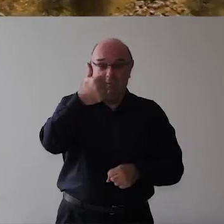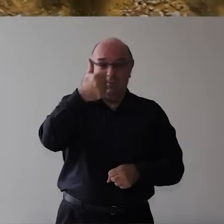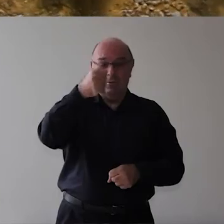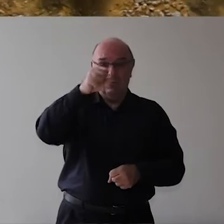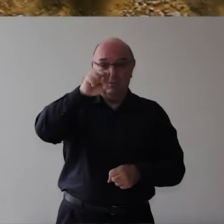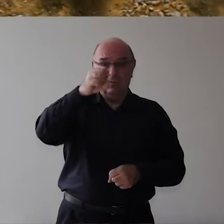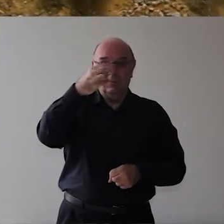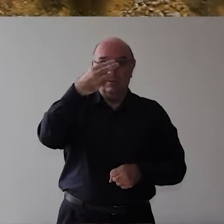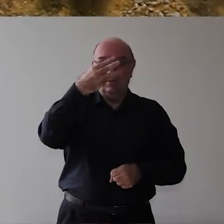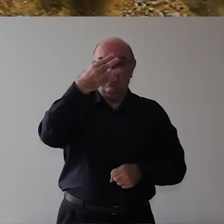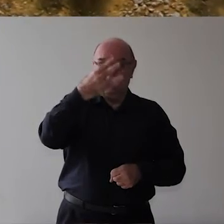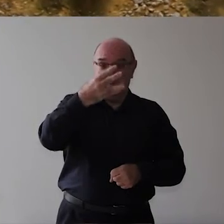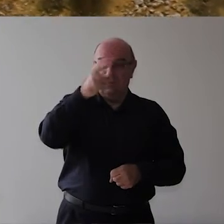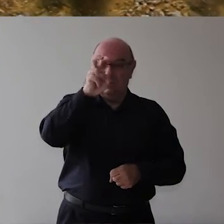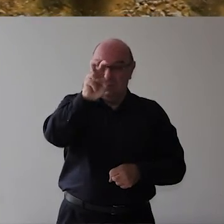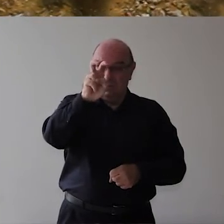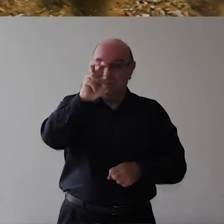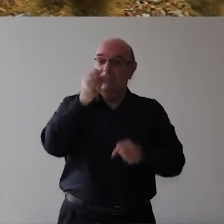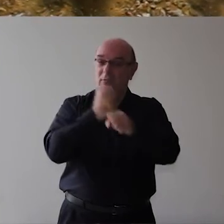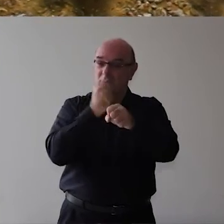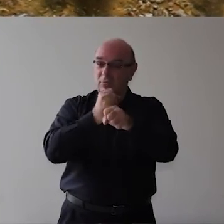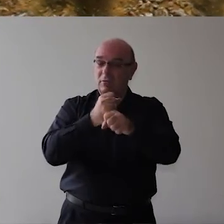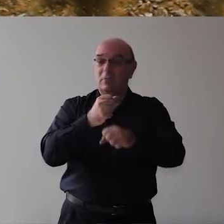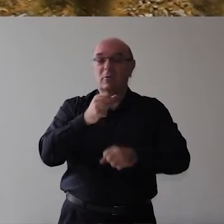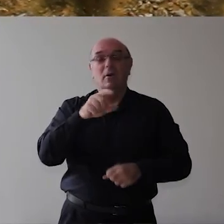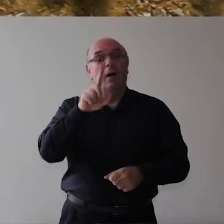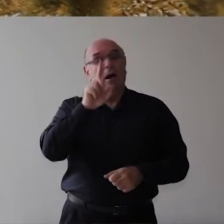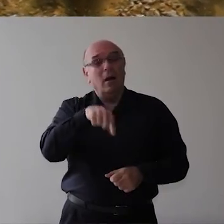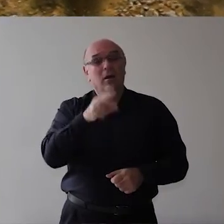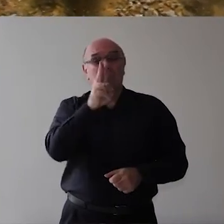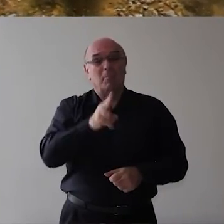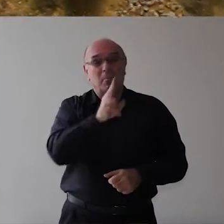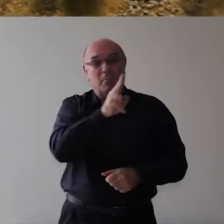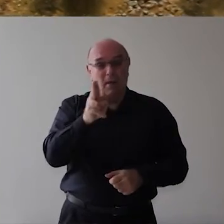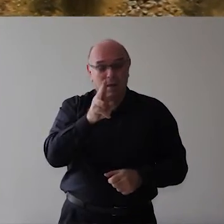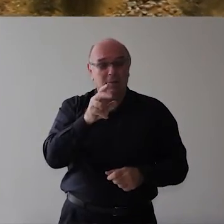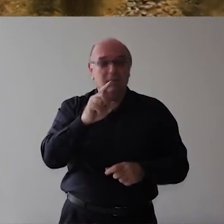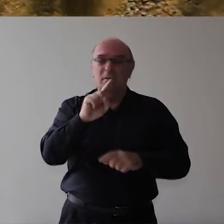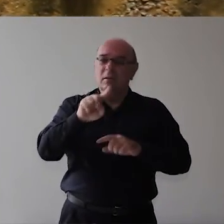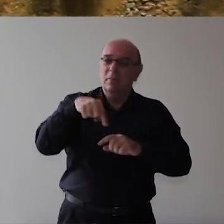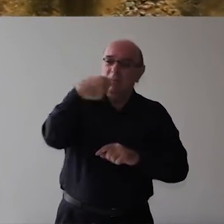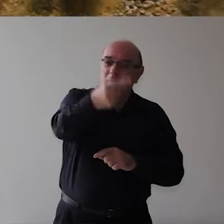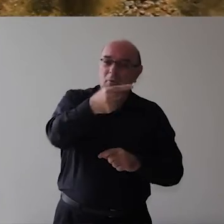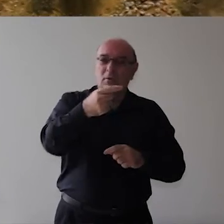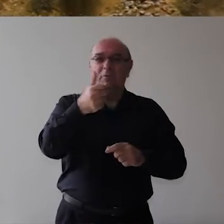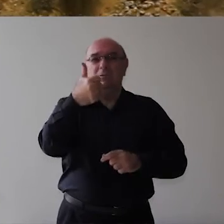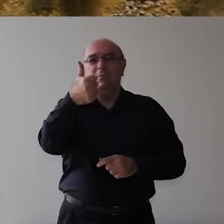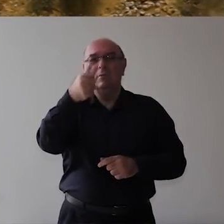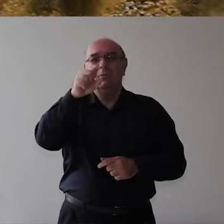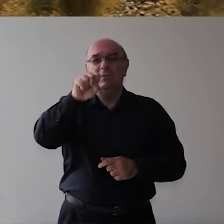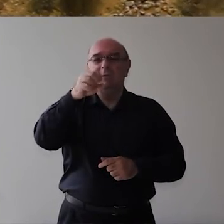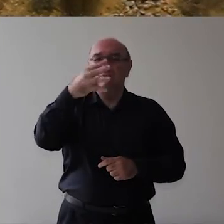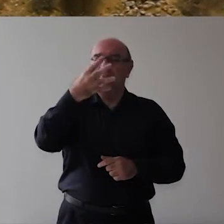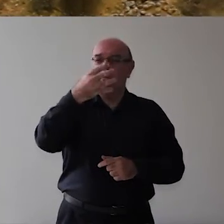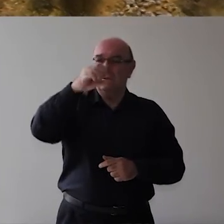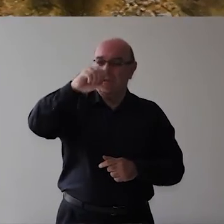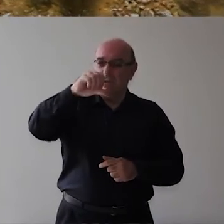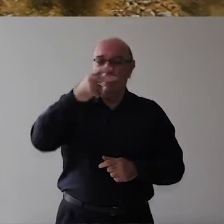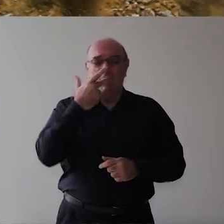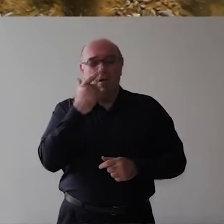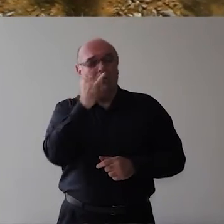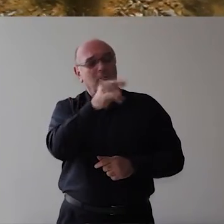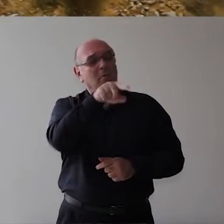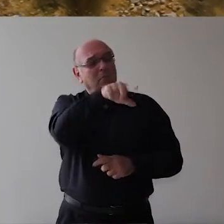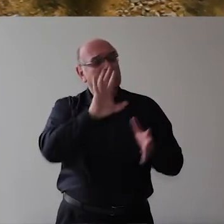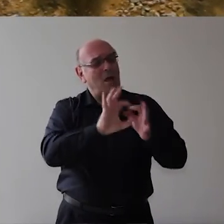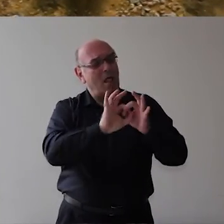O padre Havia prometido a eles Essa liberdade Em troca da construção da igreja E não foi tão